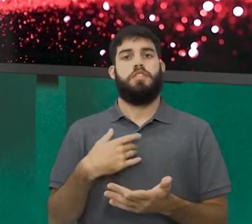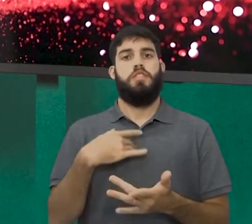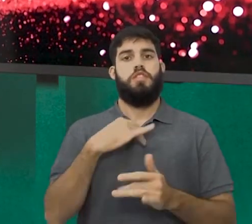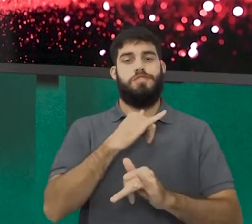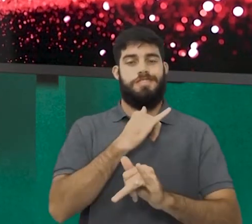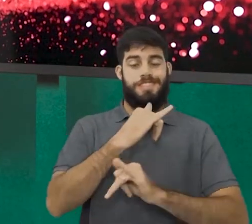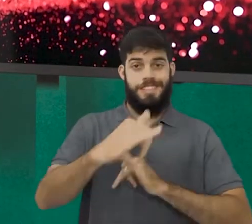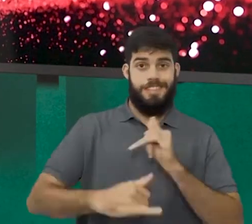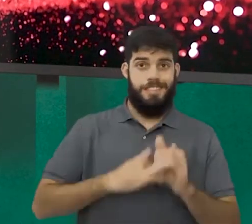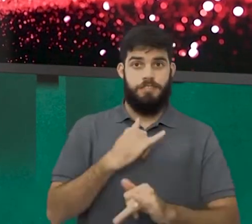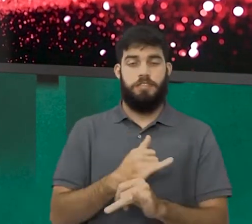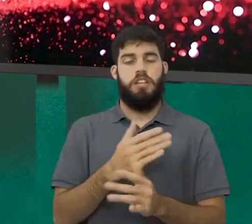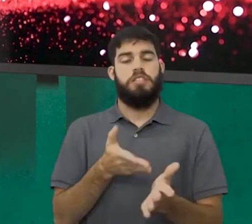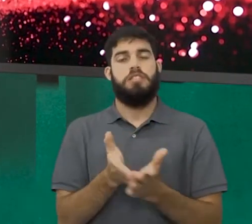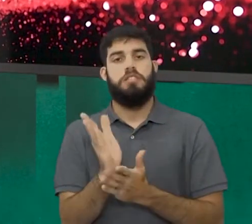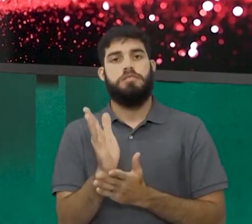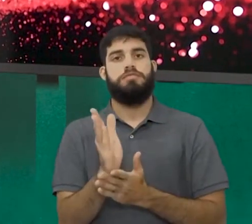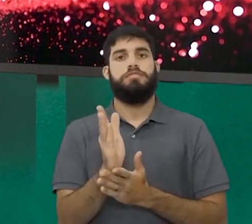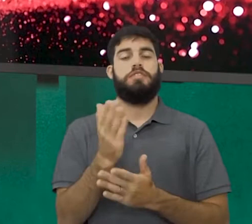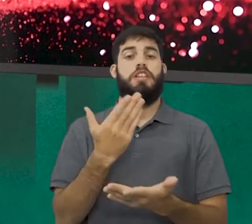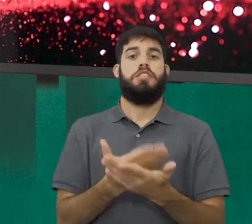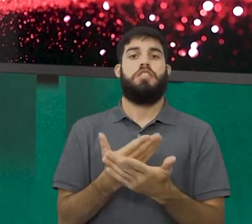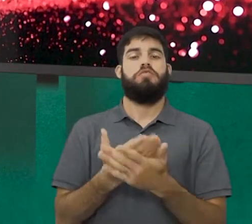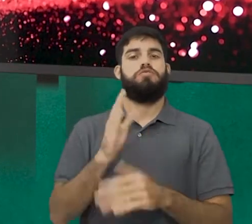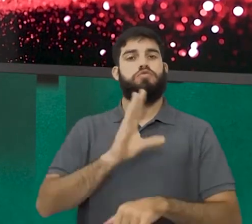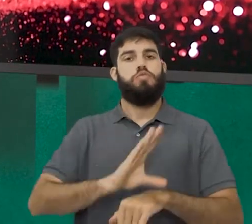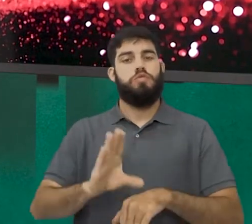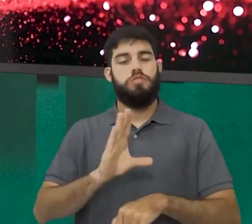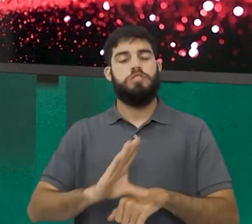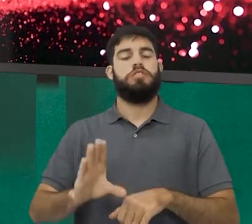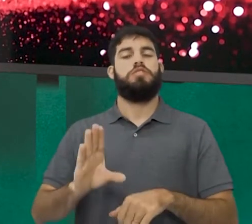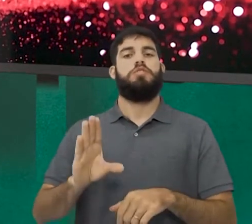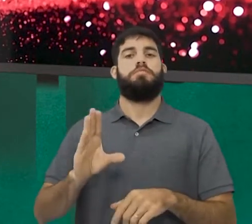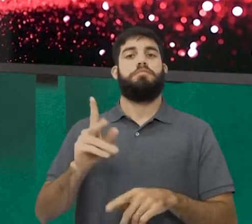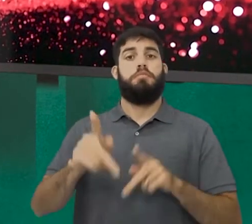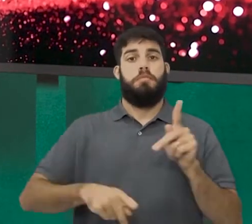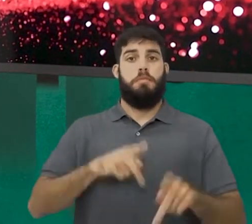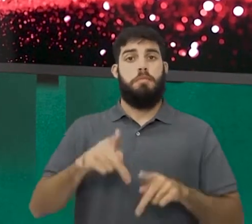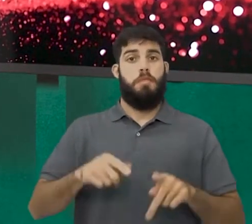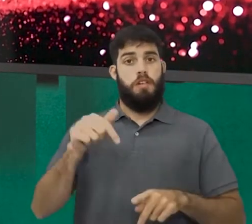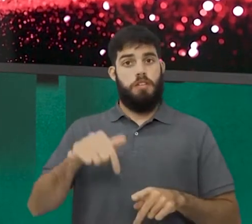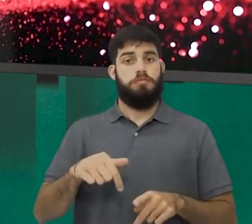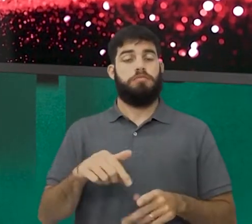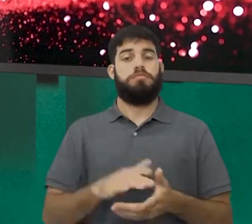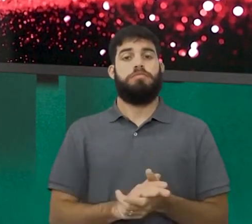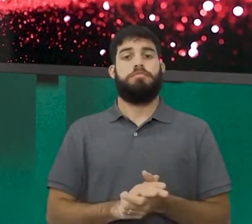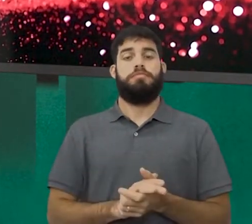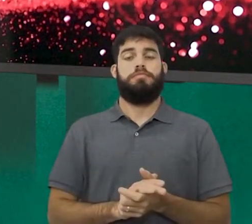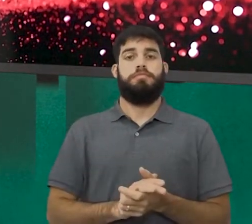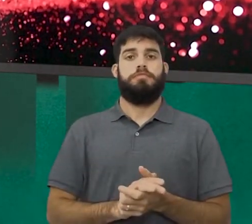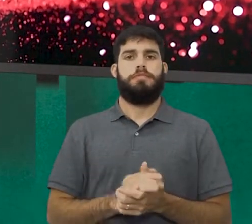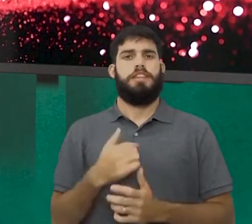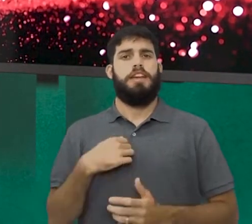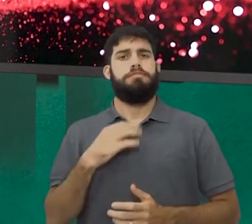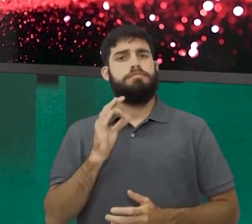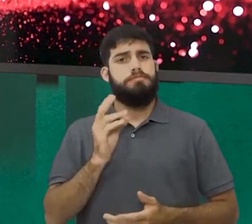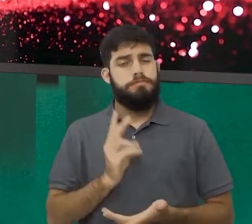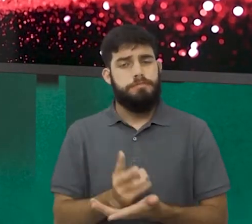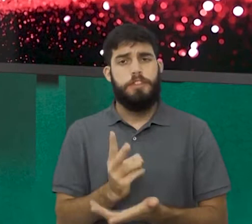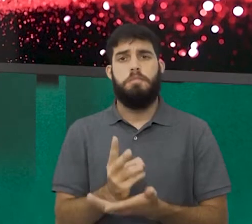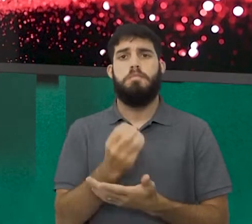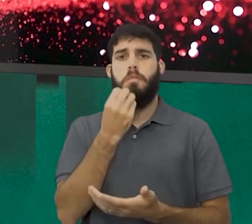através aqui das aulas do Cursinho Popular, professor José Edilson de Góes. É sempre ótimo